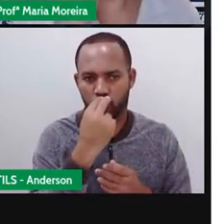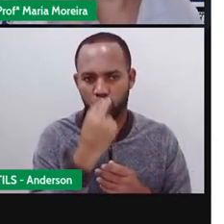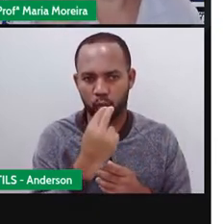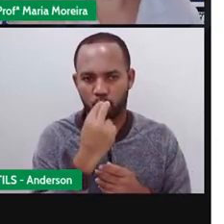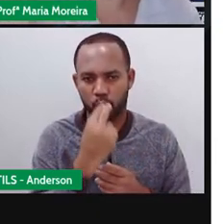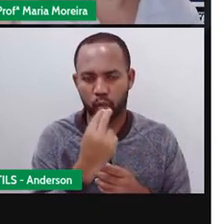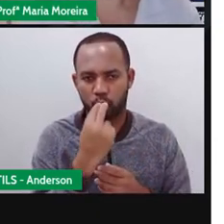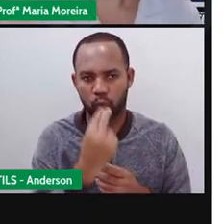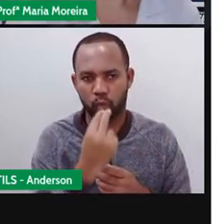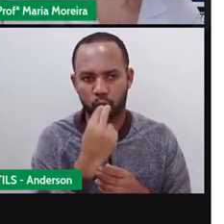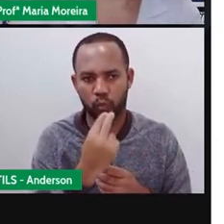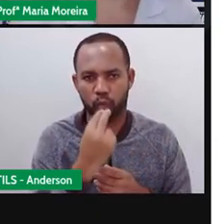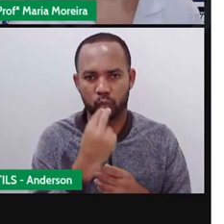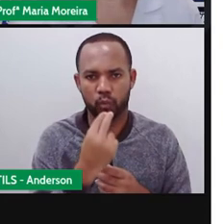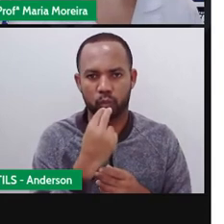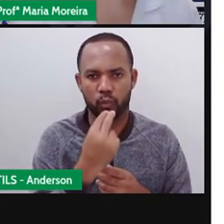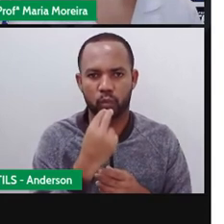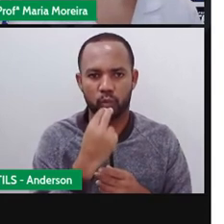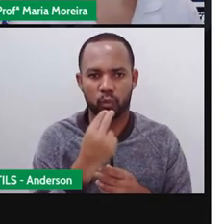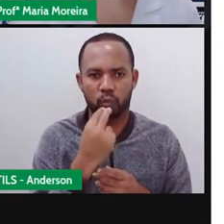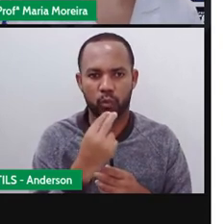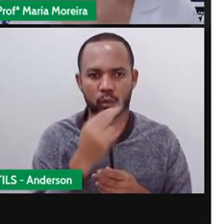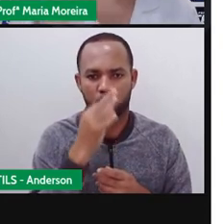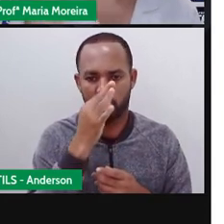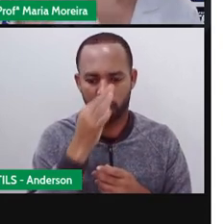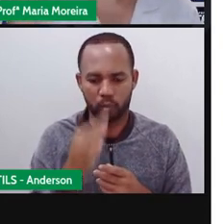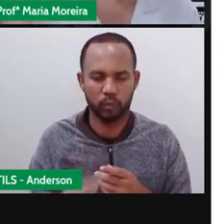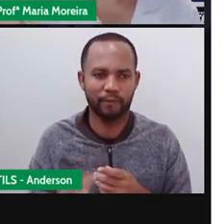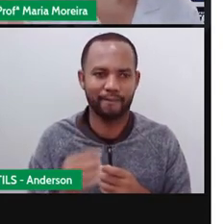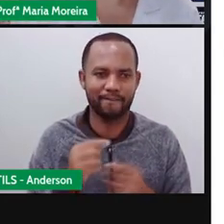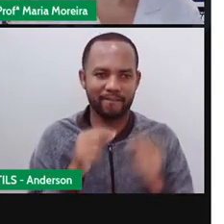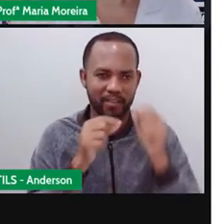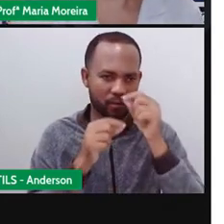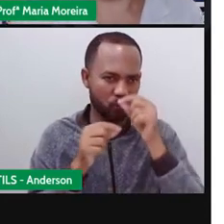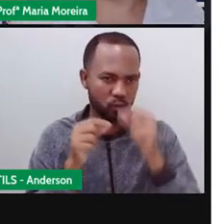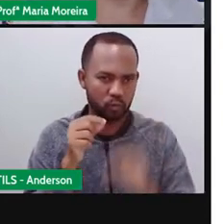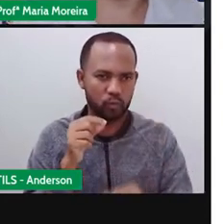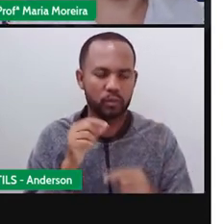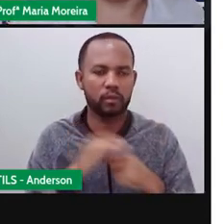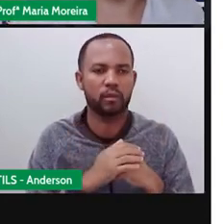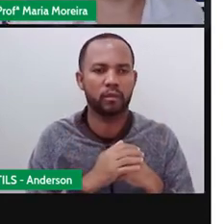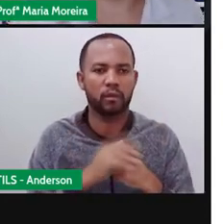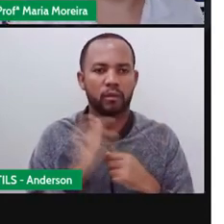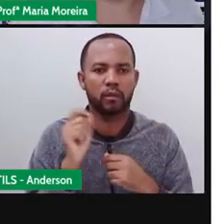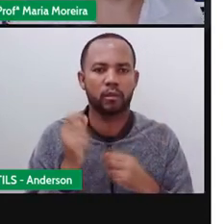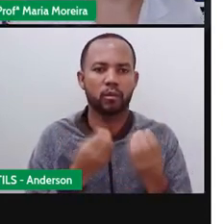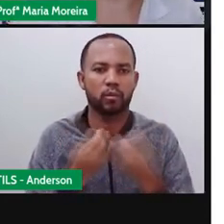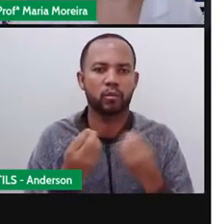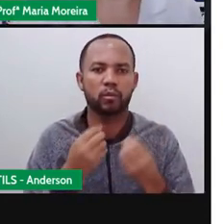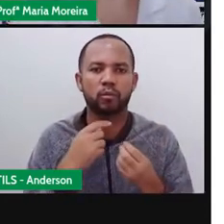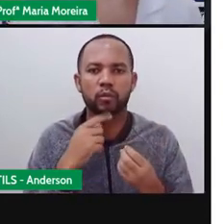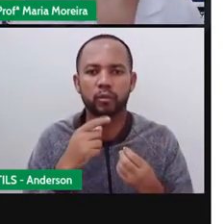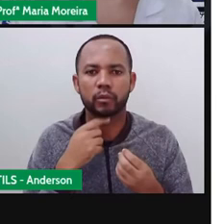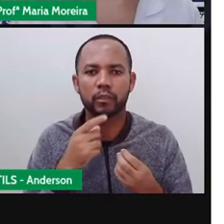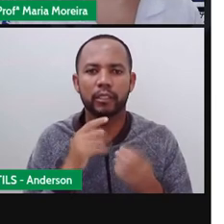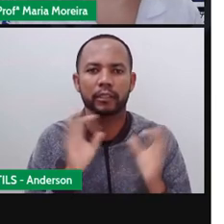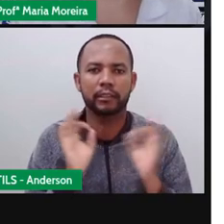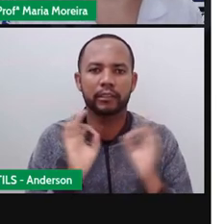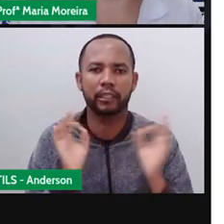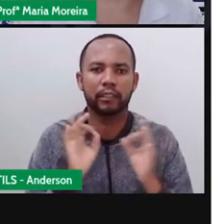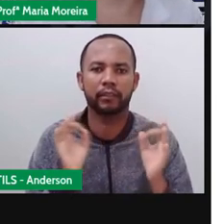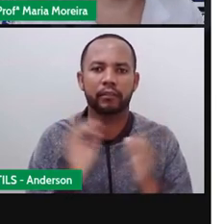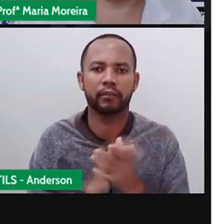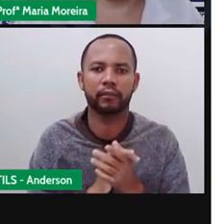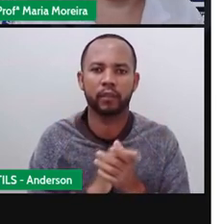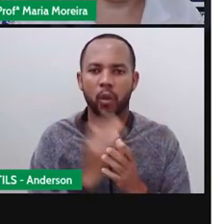claro aí, que é um bico o quê? Bem afilado, não isso? Bem fino. E aí acaba que esse bico não permite